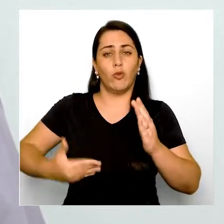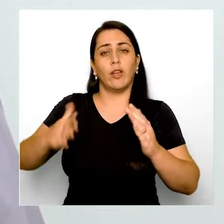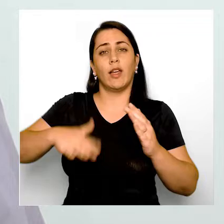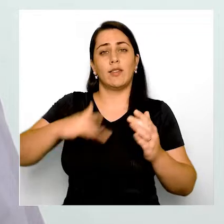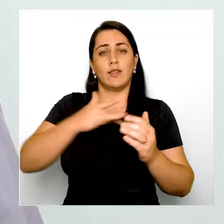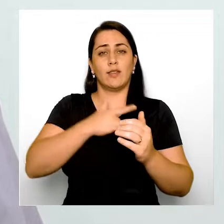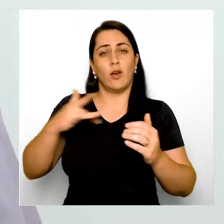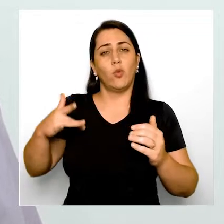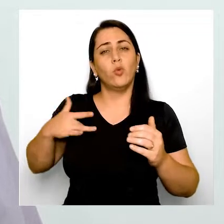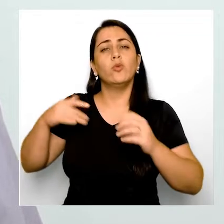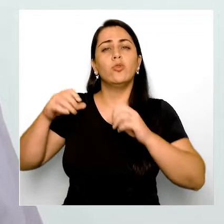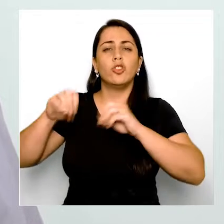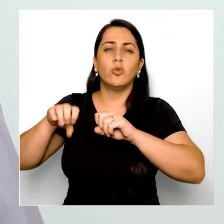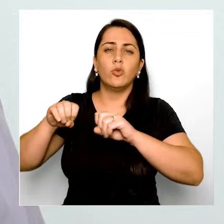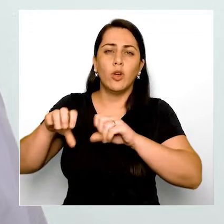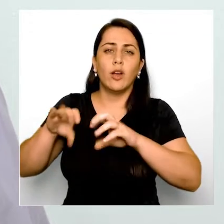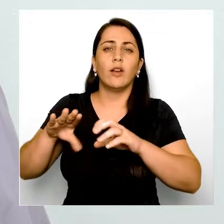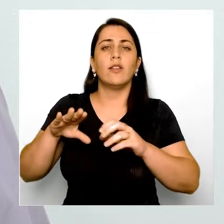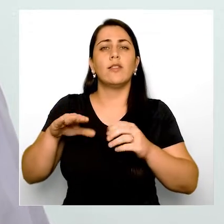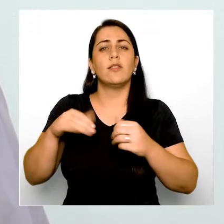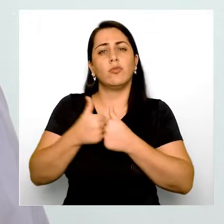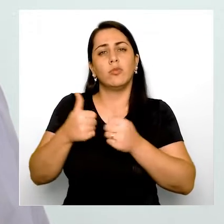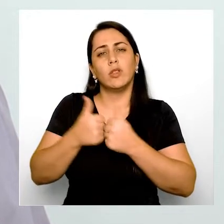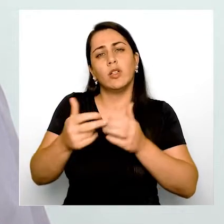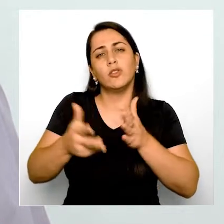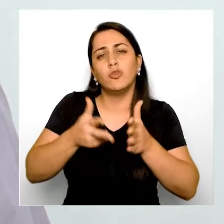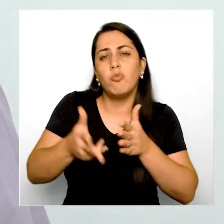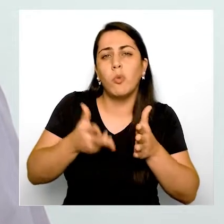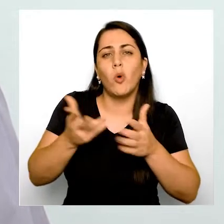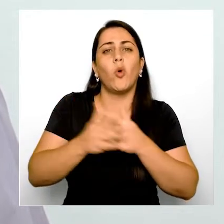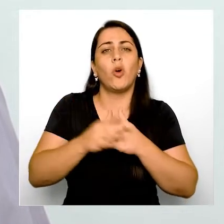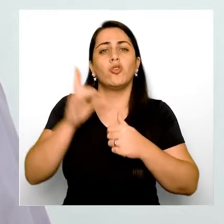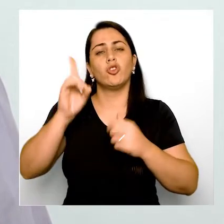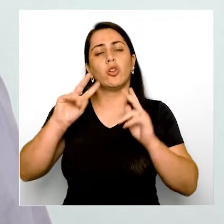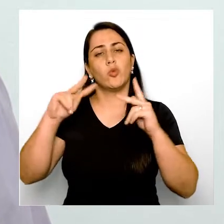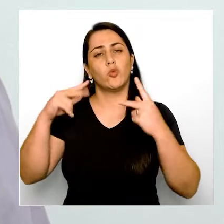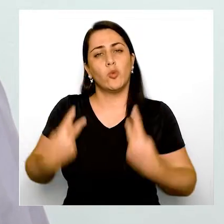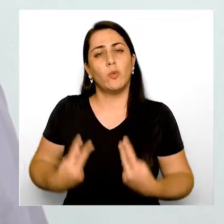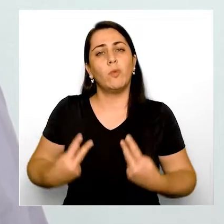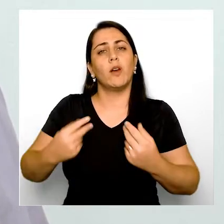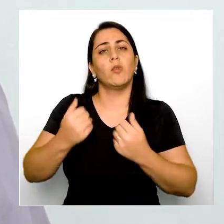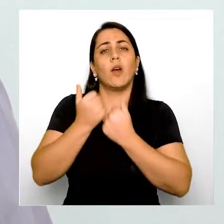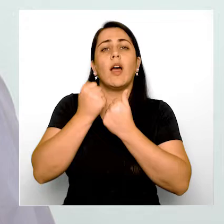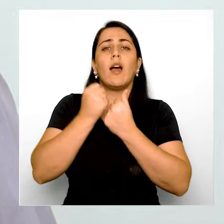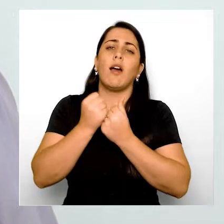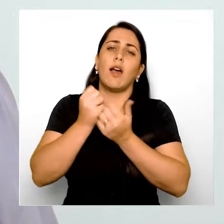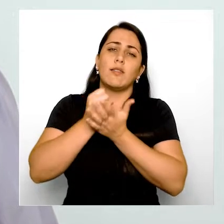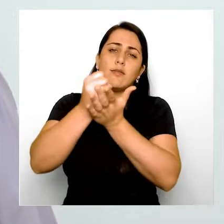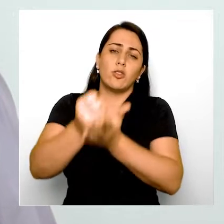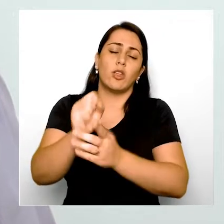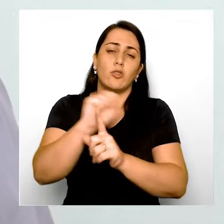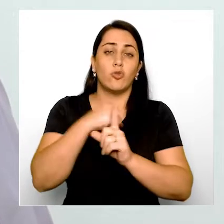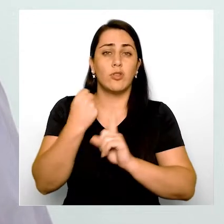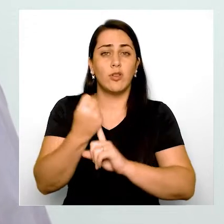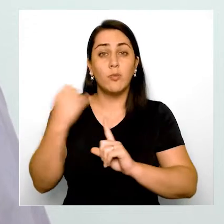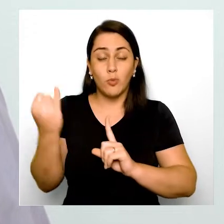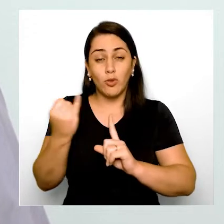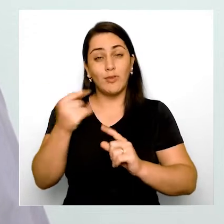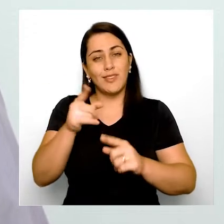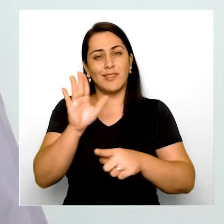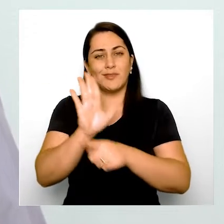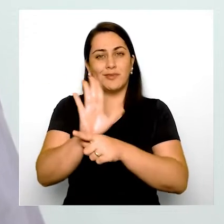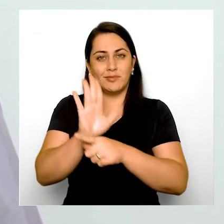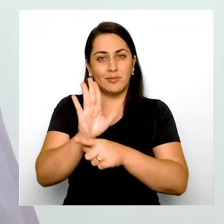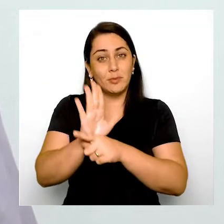governo na área de saúde, educação, transporte, direitos humanos, assistente social. É muito importante a sua